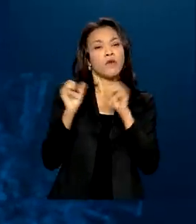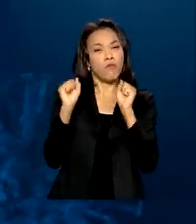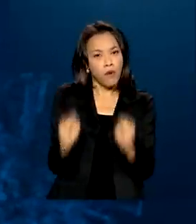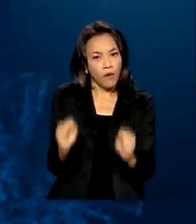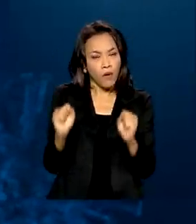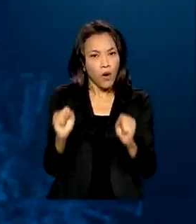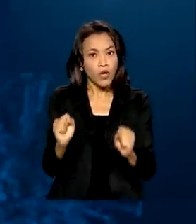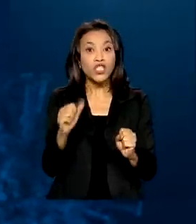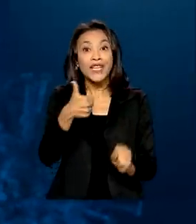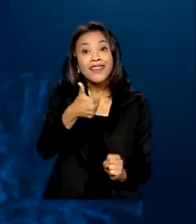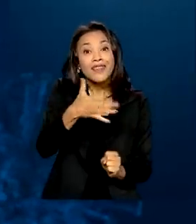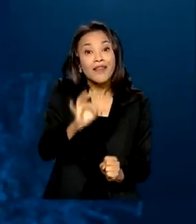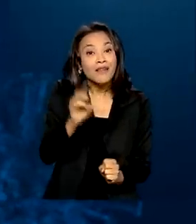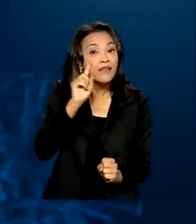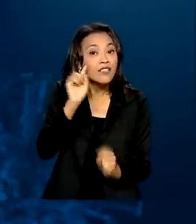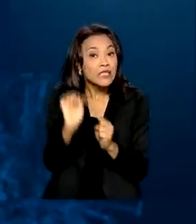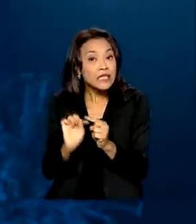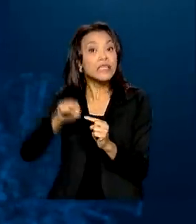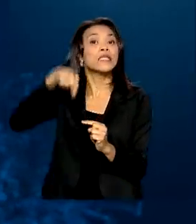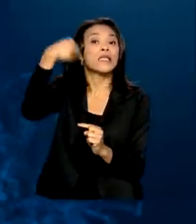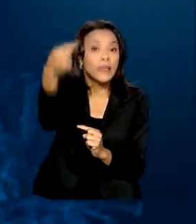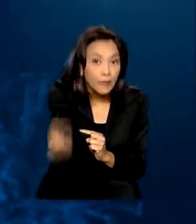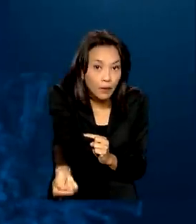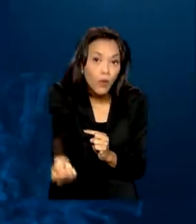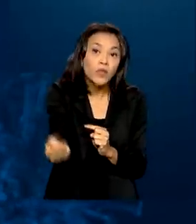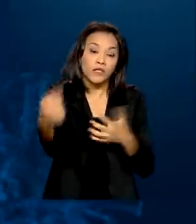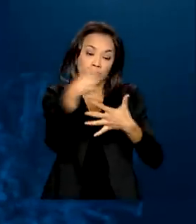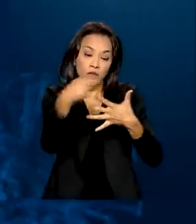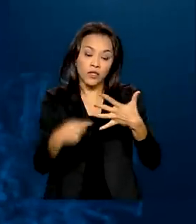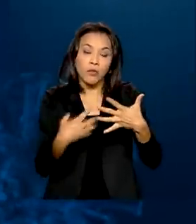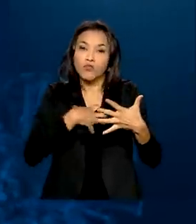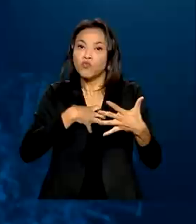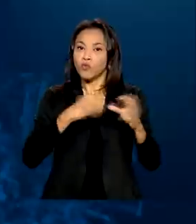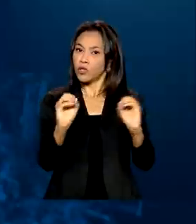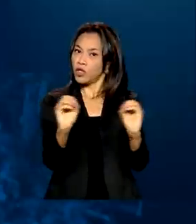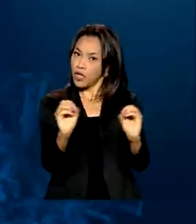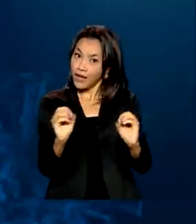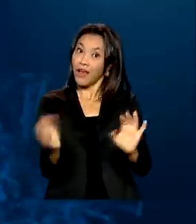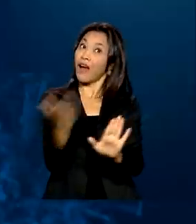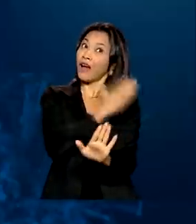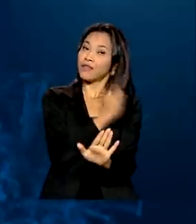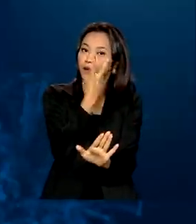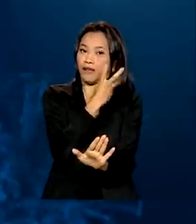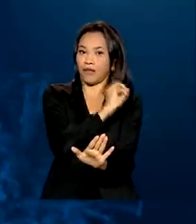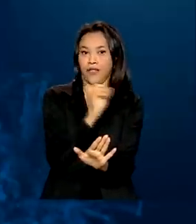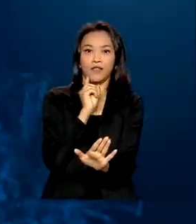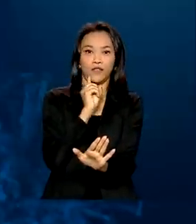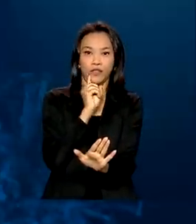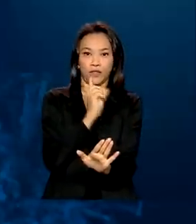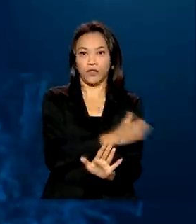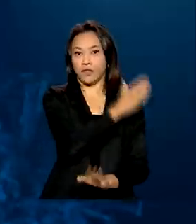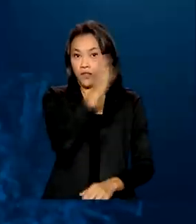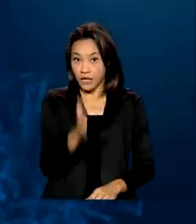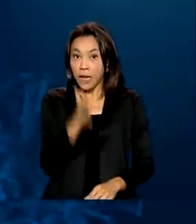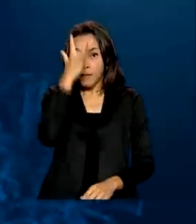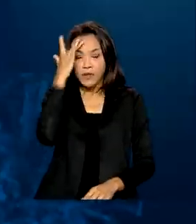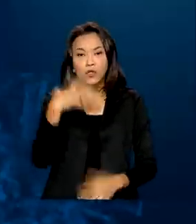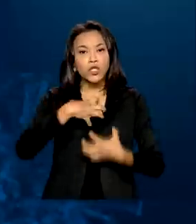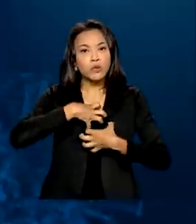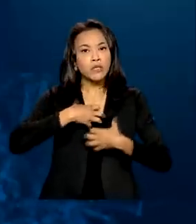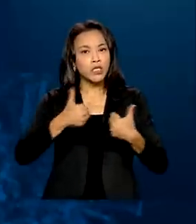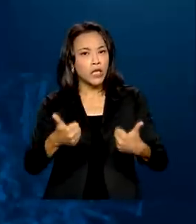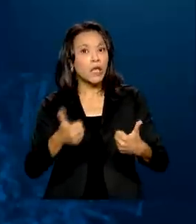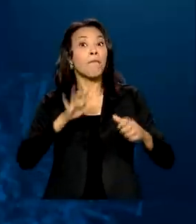doar sangue 10 dias depois do desaparecimento dos sintomas e não mais 30 como era antes. Assintomáticos com resultado